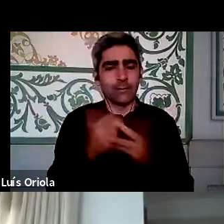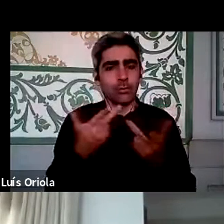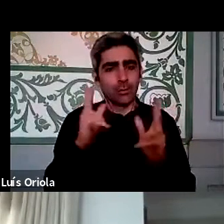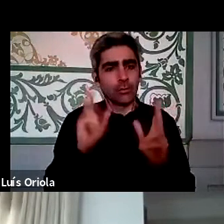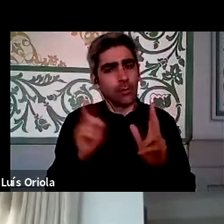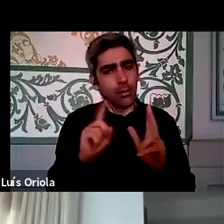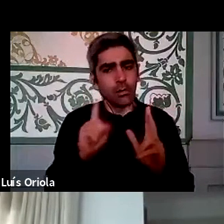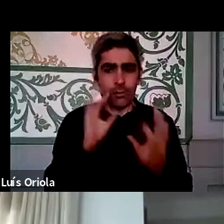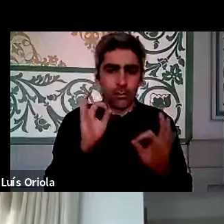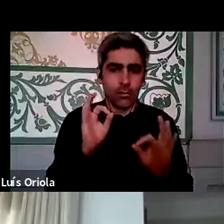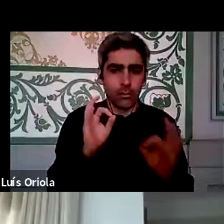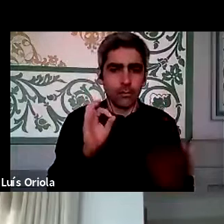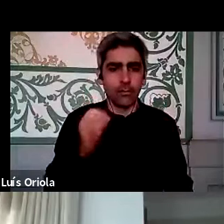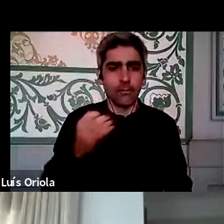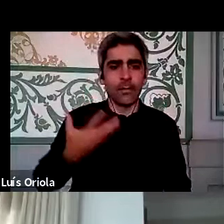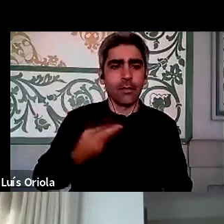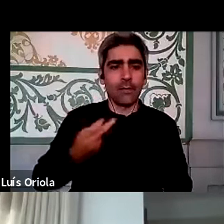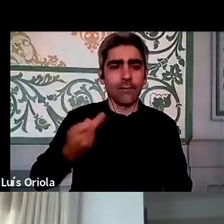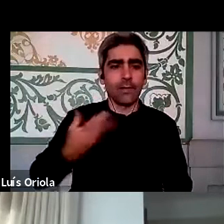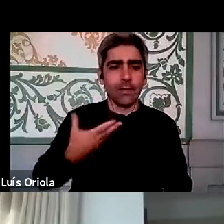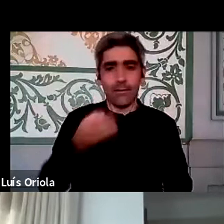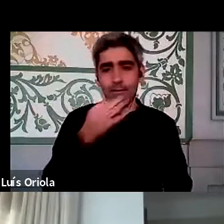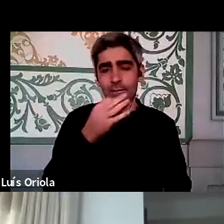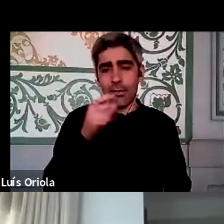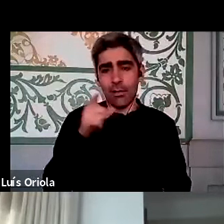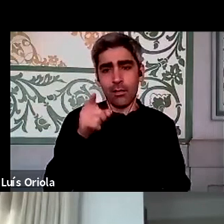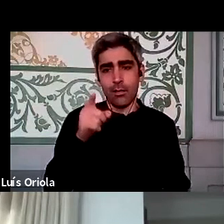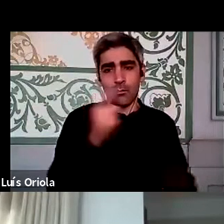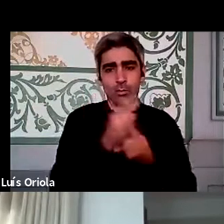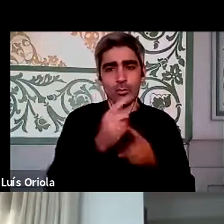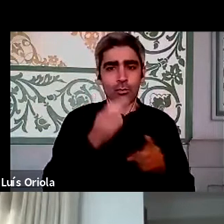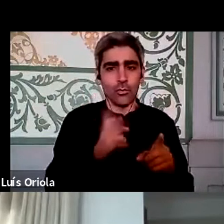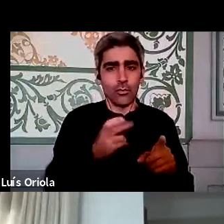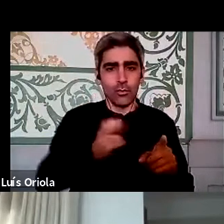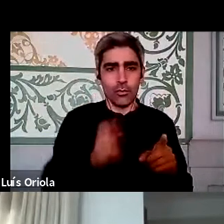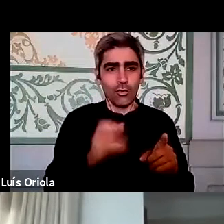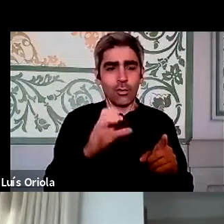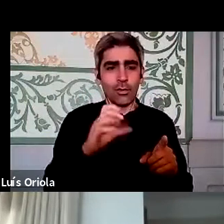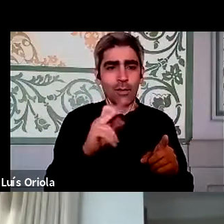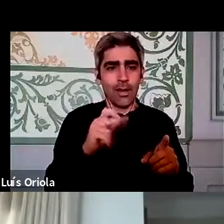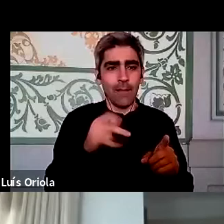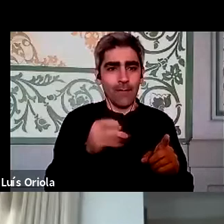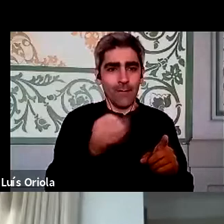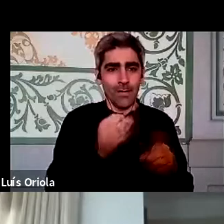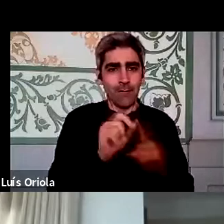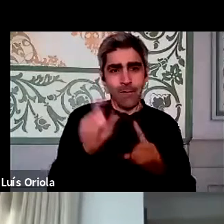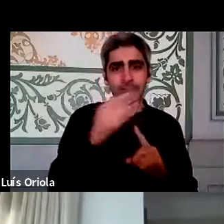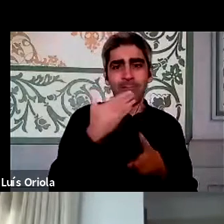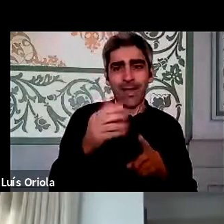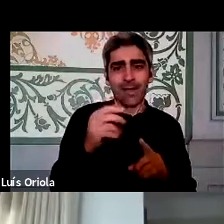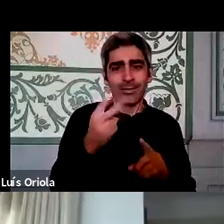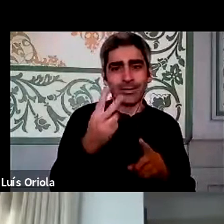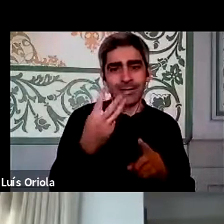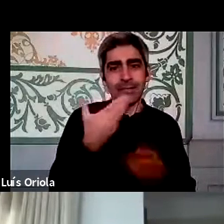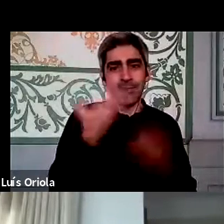as pessoas têm que ter também… O David está a falar por si, não é porque o doutor Carapento lhe mandava mensagens às três da manhã, não é? Esse inside